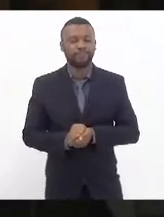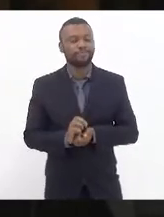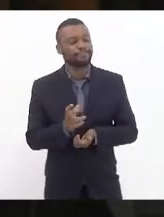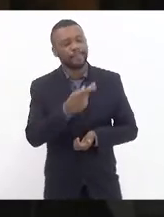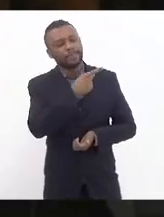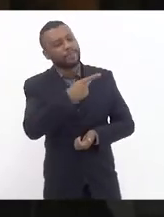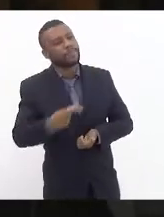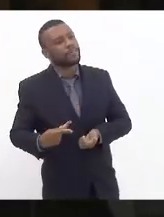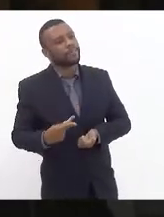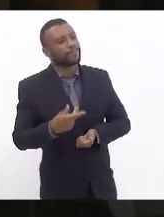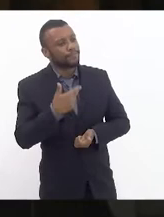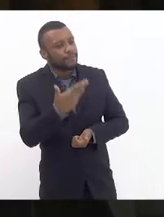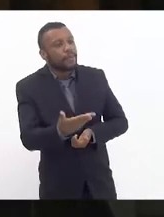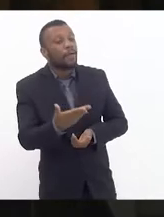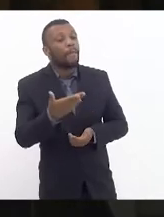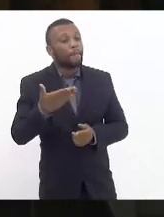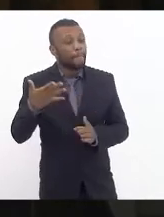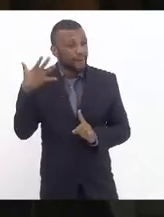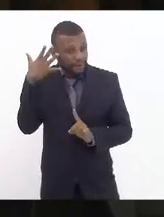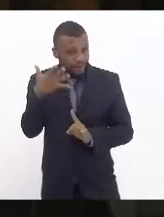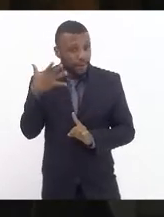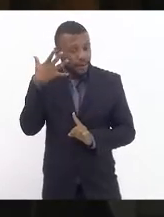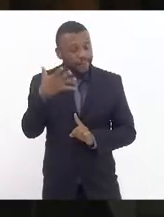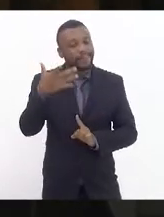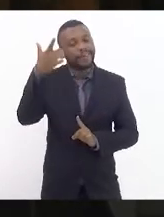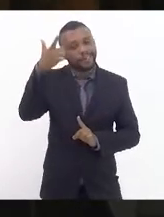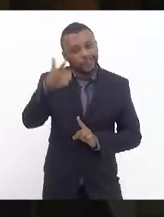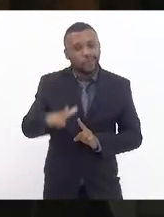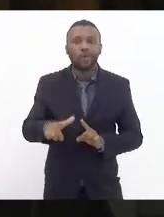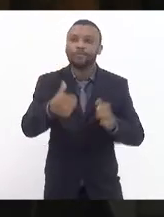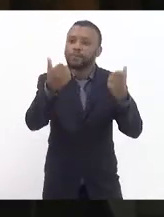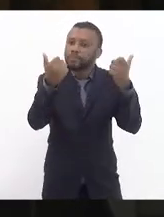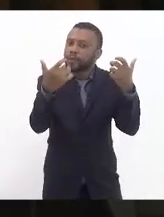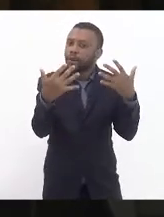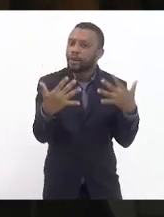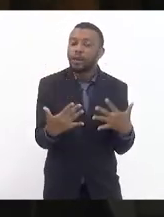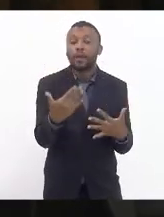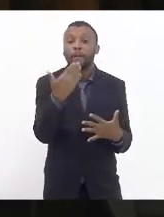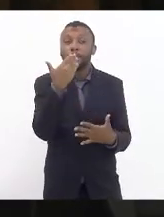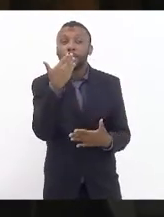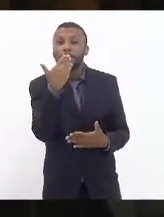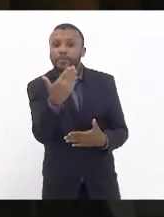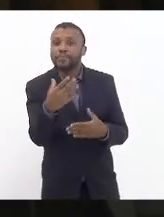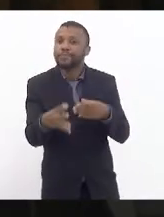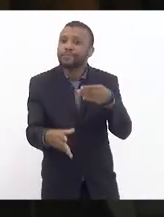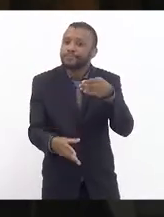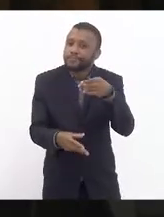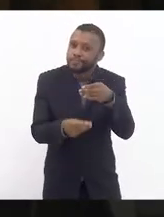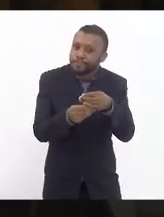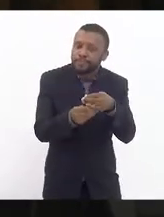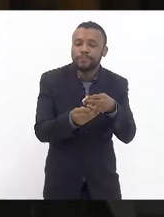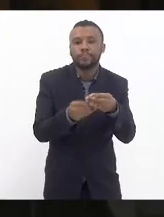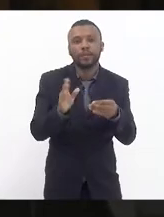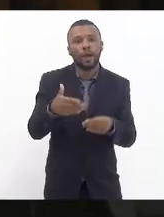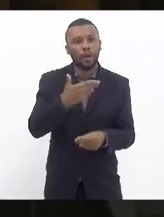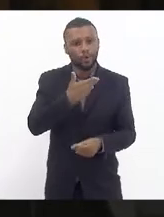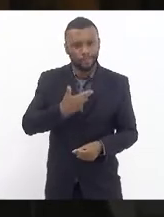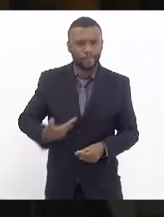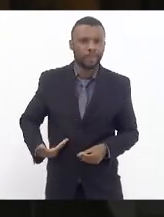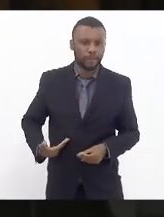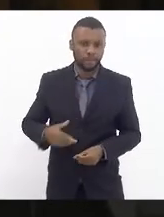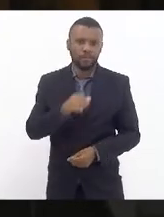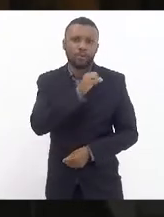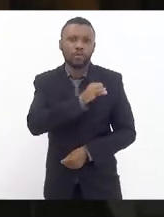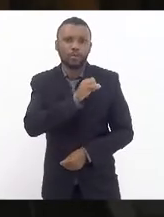novamente dizendo e solicitando, reiterando o pedido ao governo do estado,